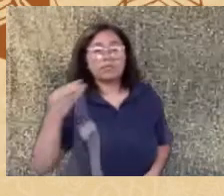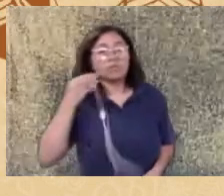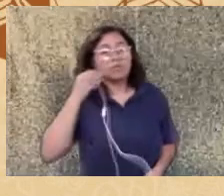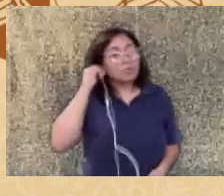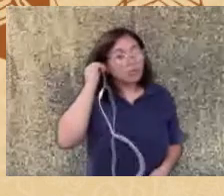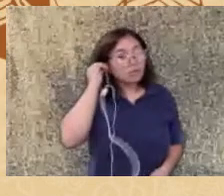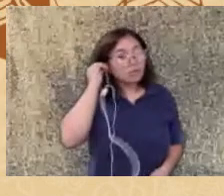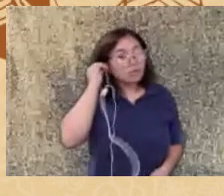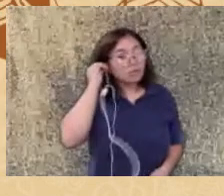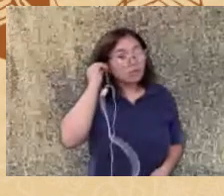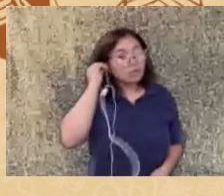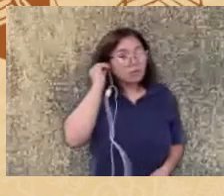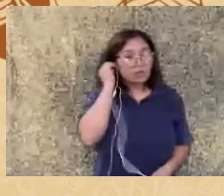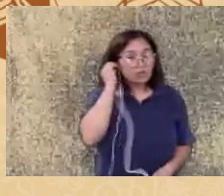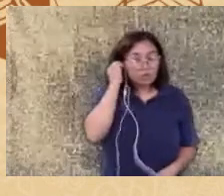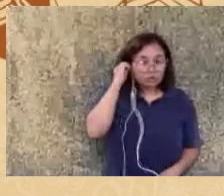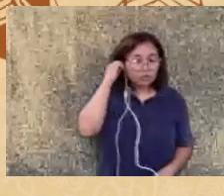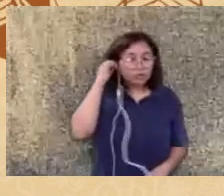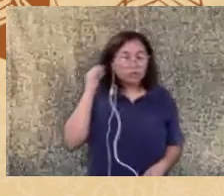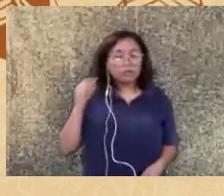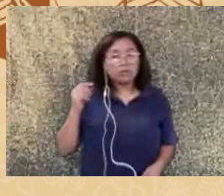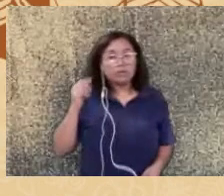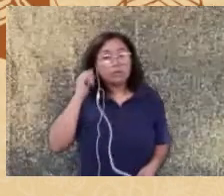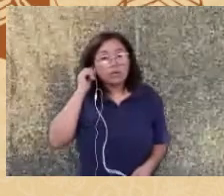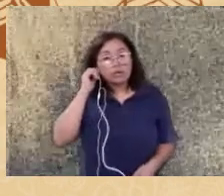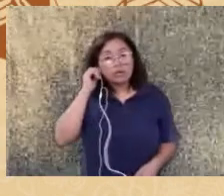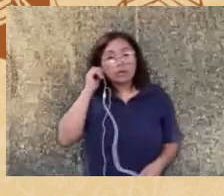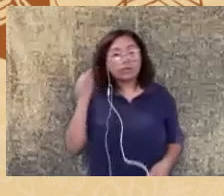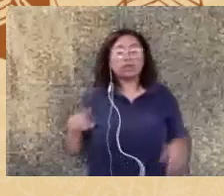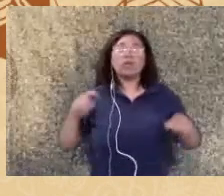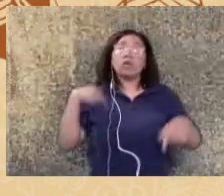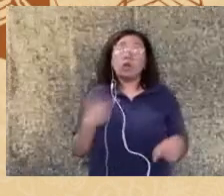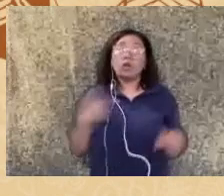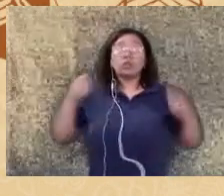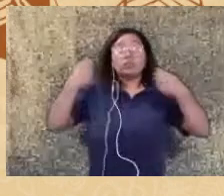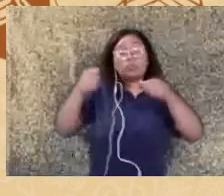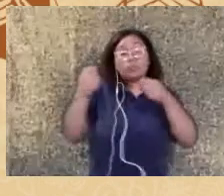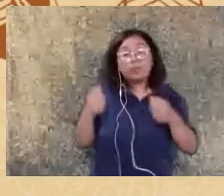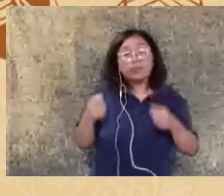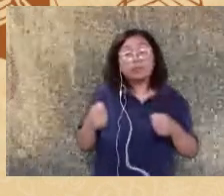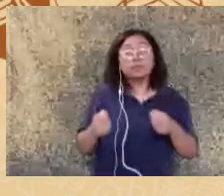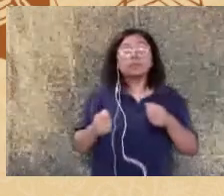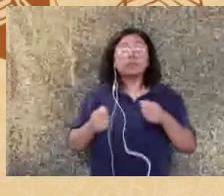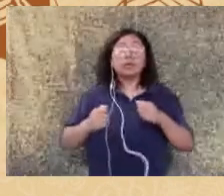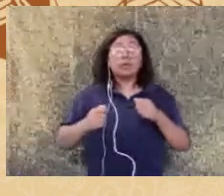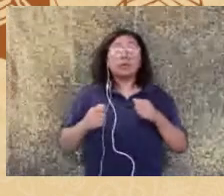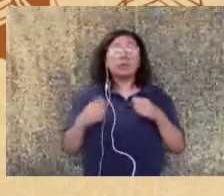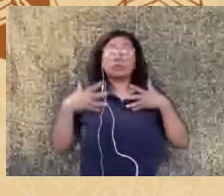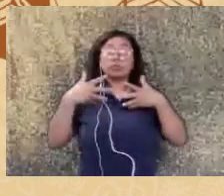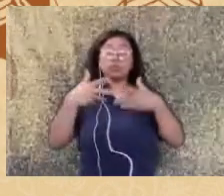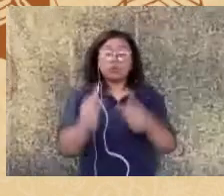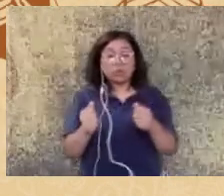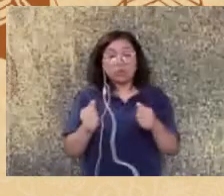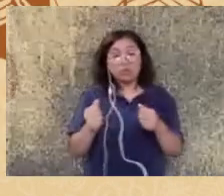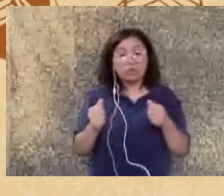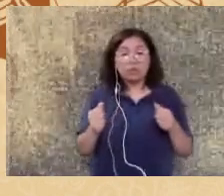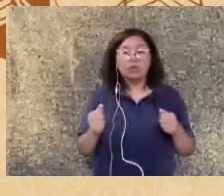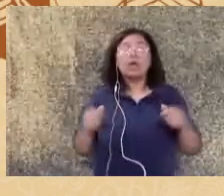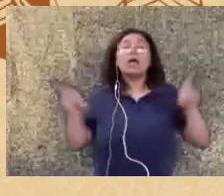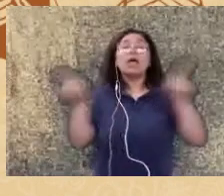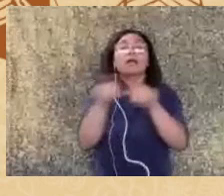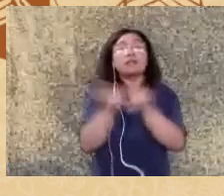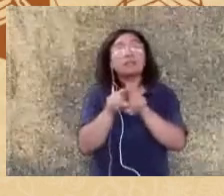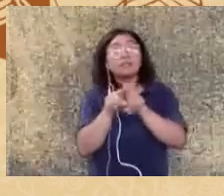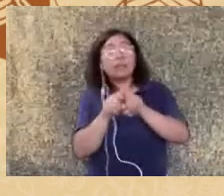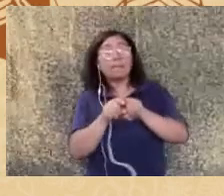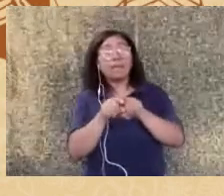os hashtags desse mundo e ações mais contundentes a marcha das mulheres indígenas do Brasil a